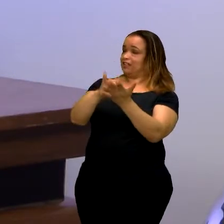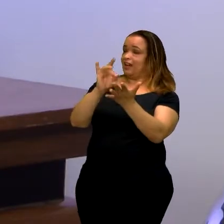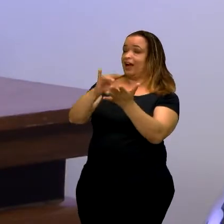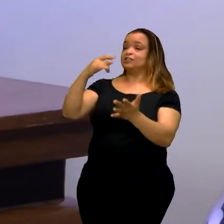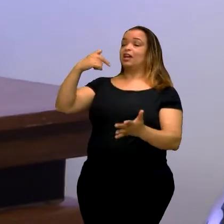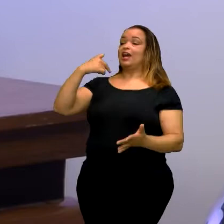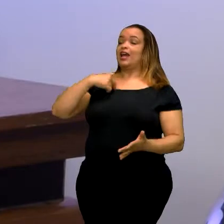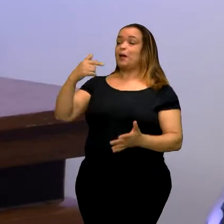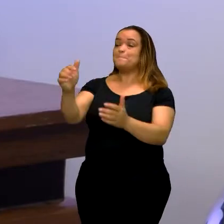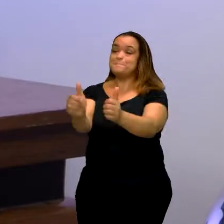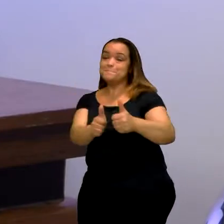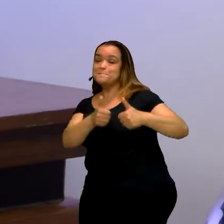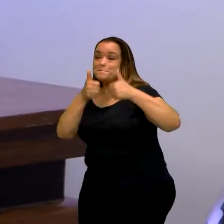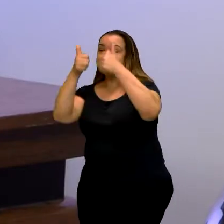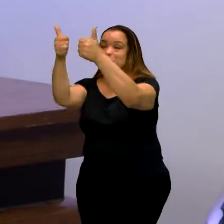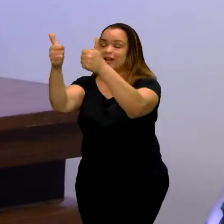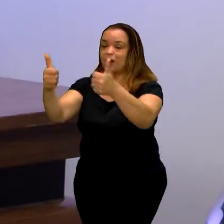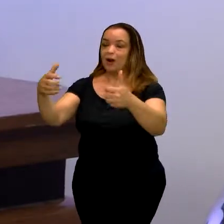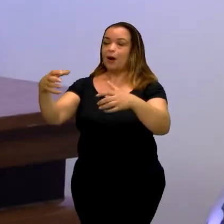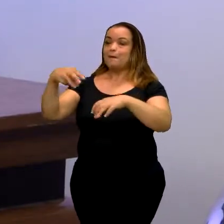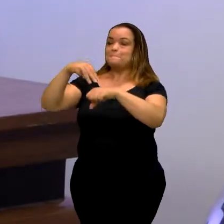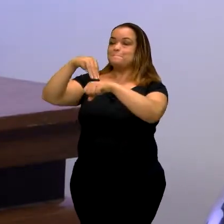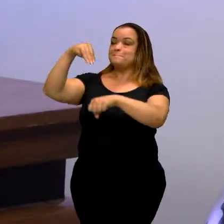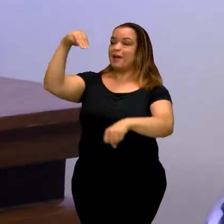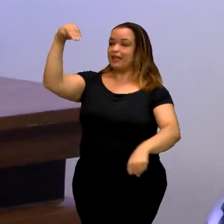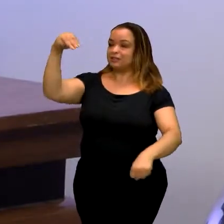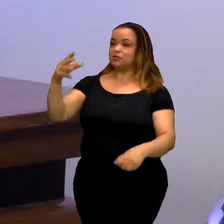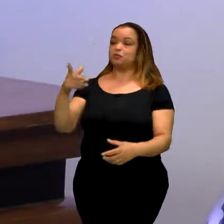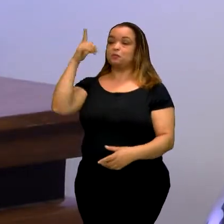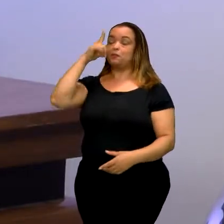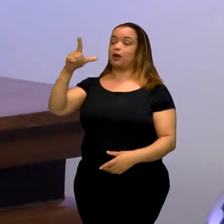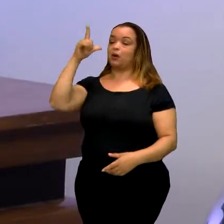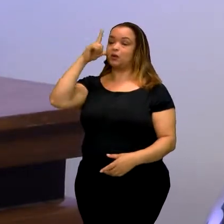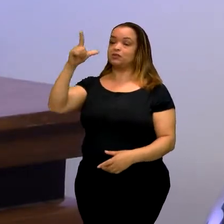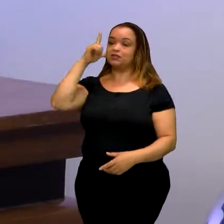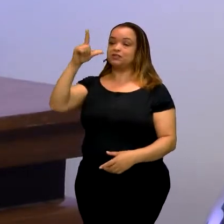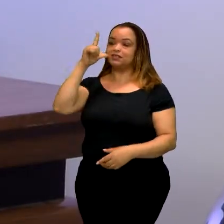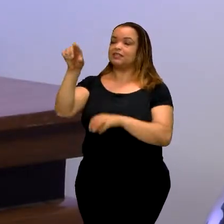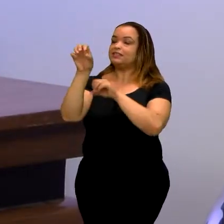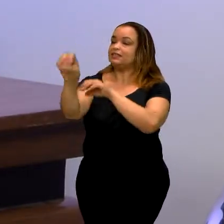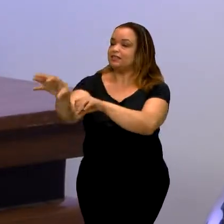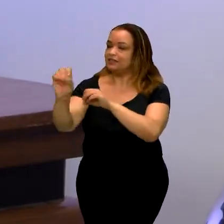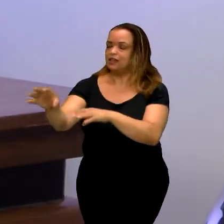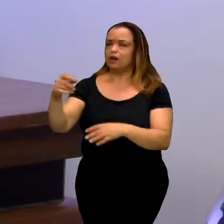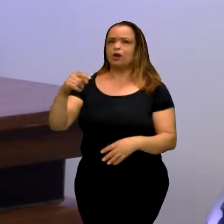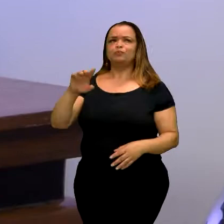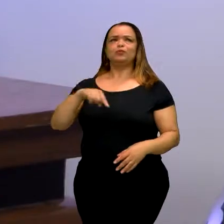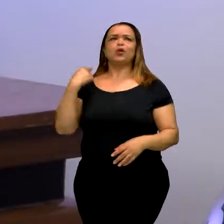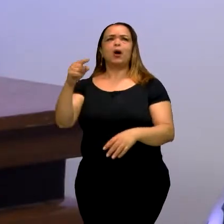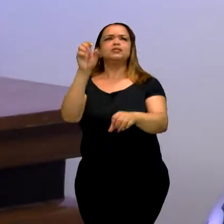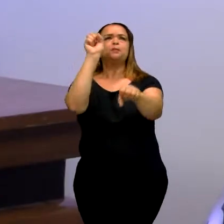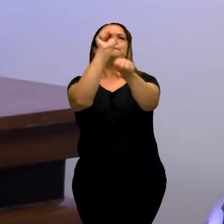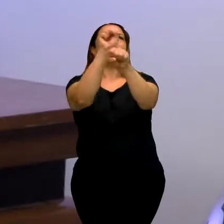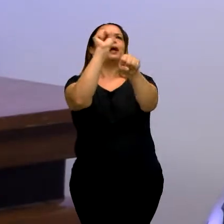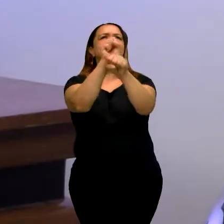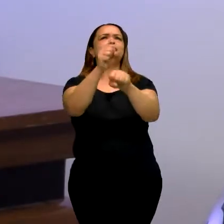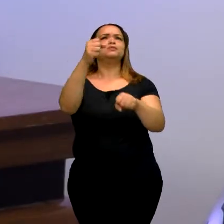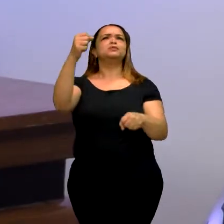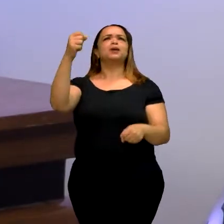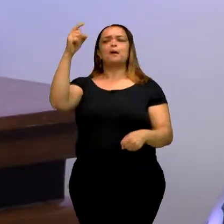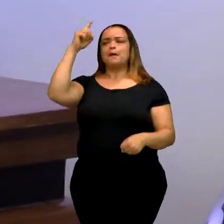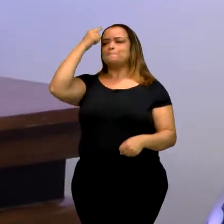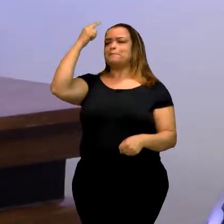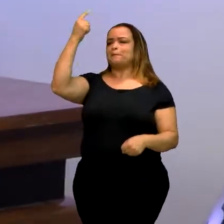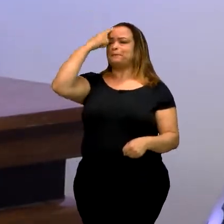grande e o melhor método. Por quê? Quando a gente parar para pensar na educação do surdo,